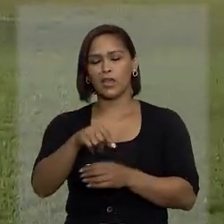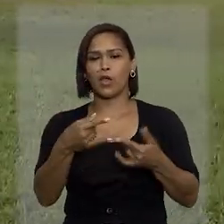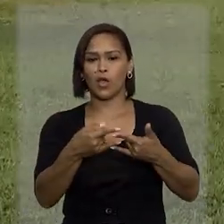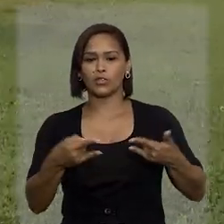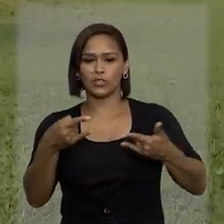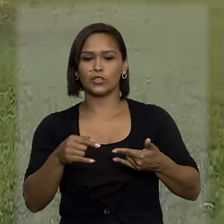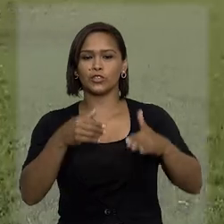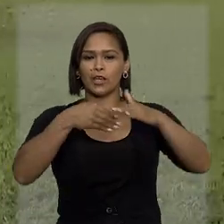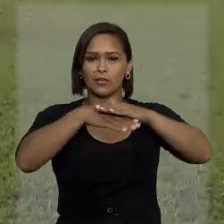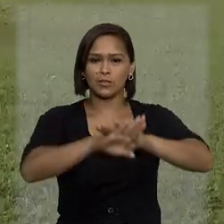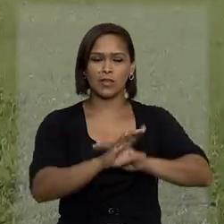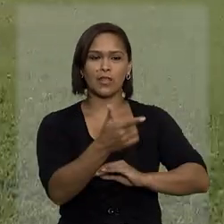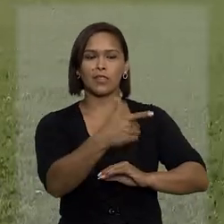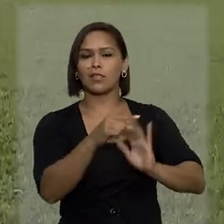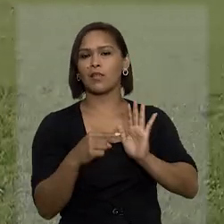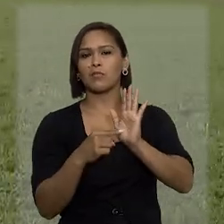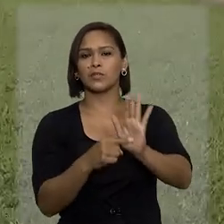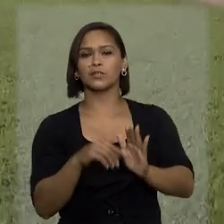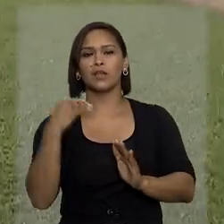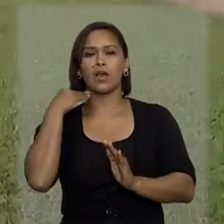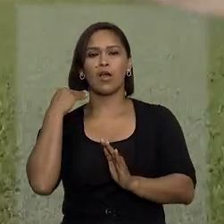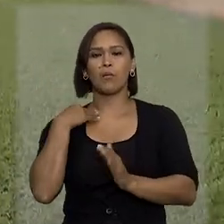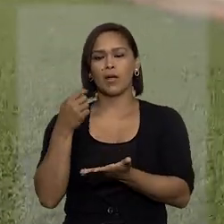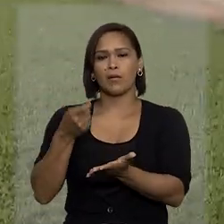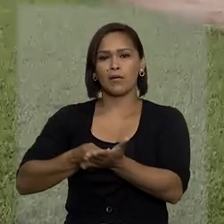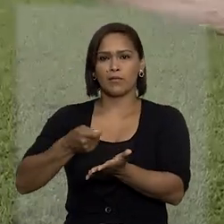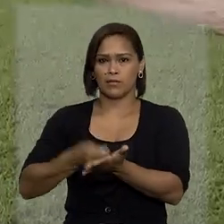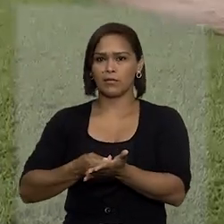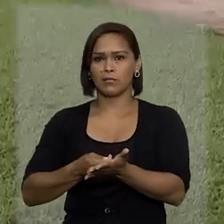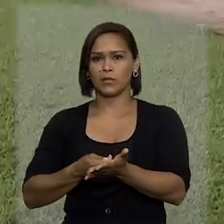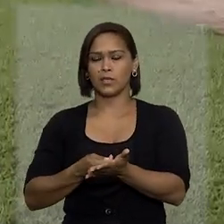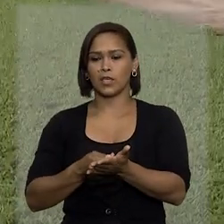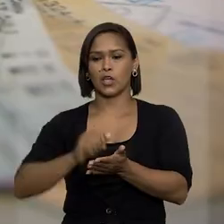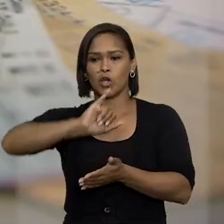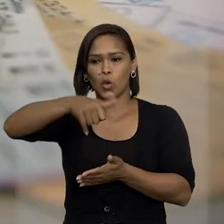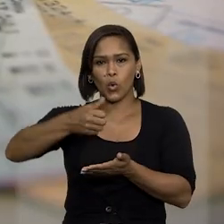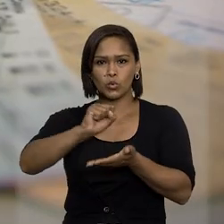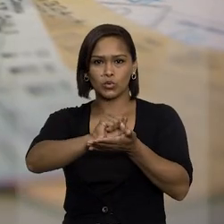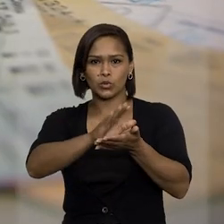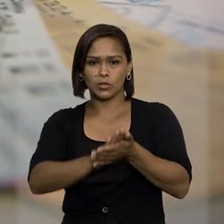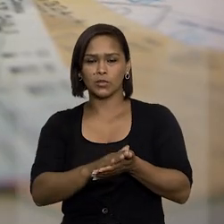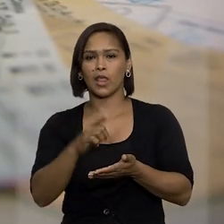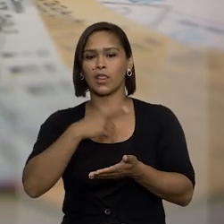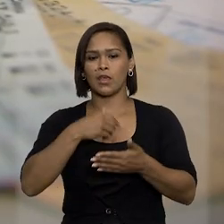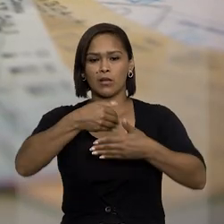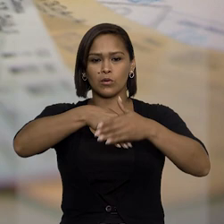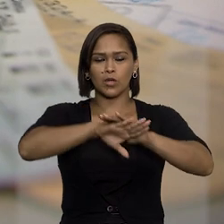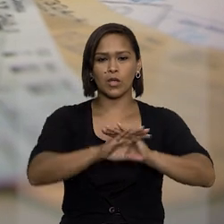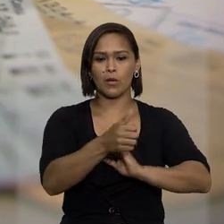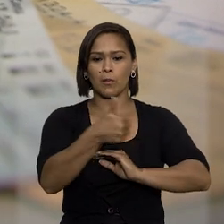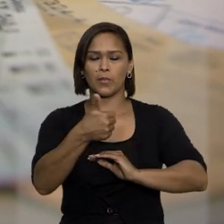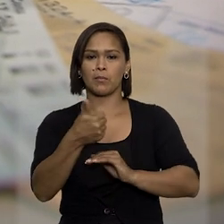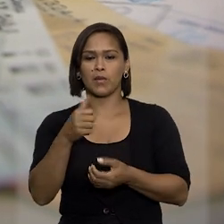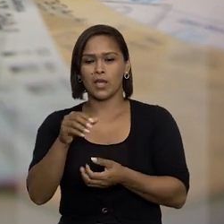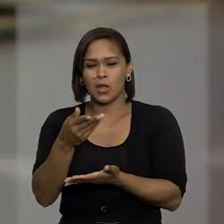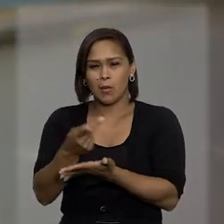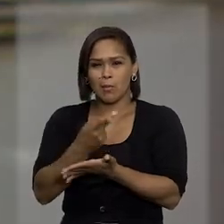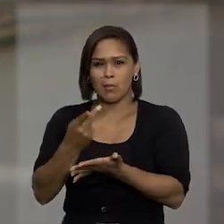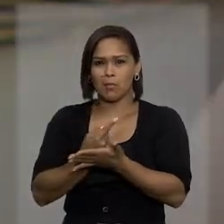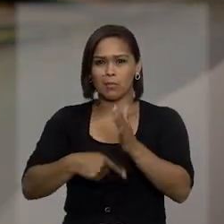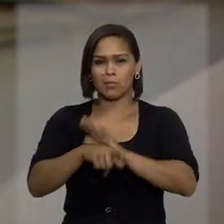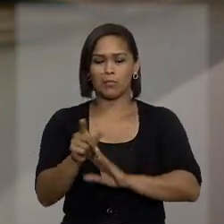de cheque prescrito não apresentado ao banco para pagamento, os juros de mora devem incidir a partir do primeiro ato do